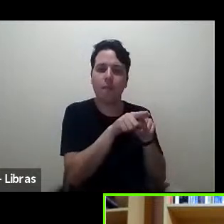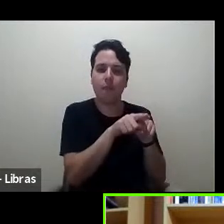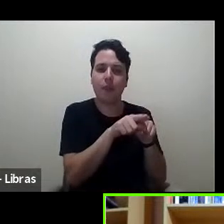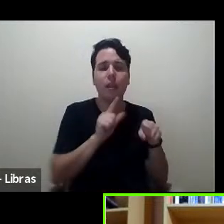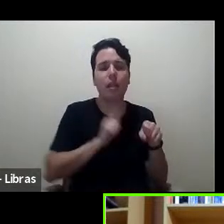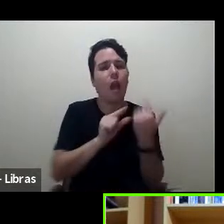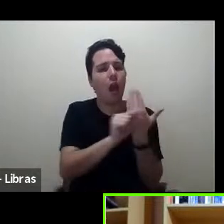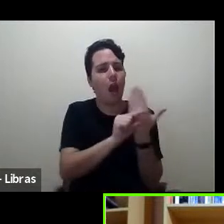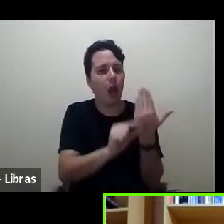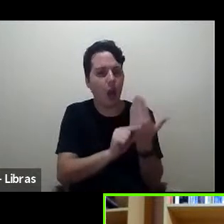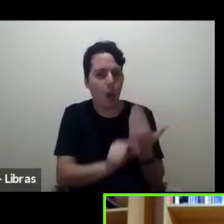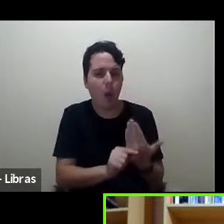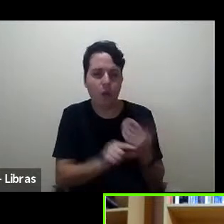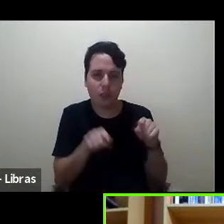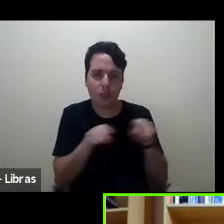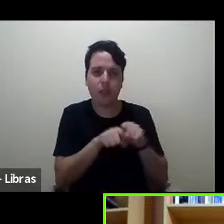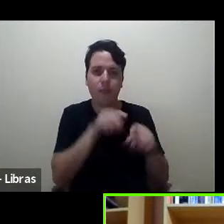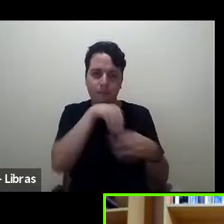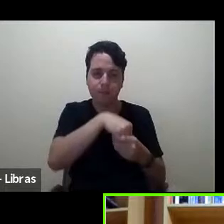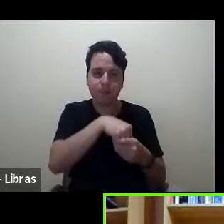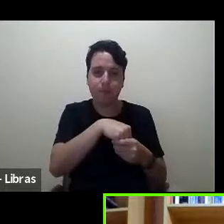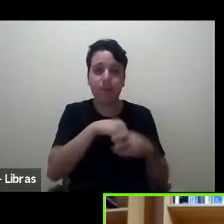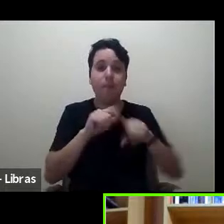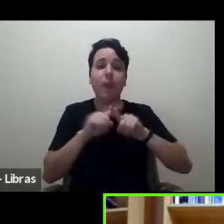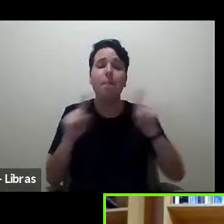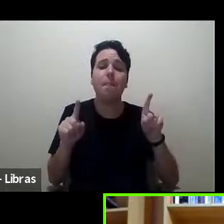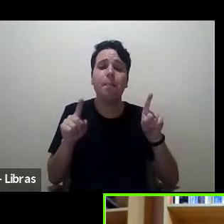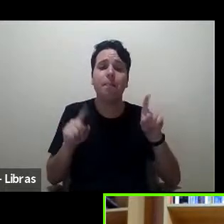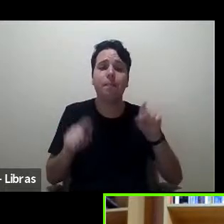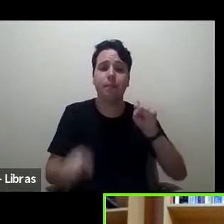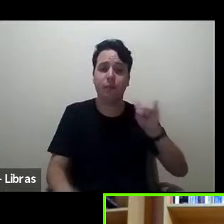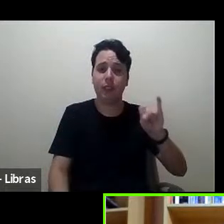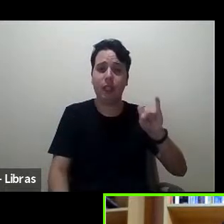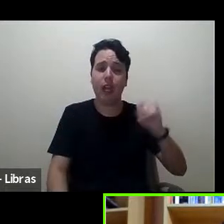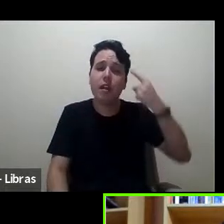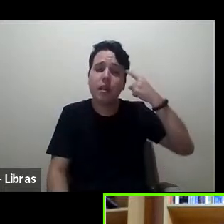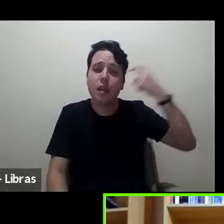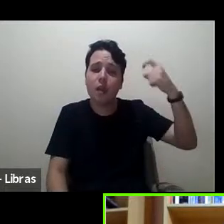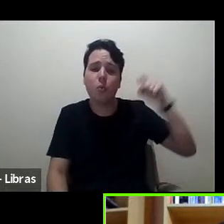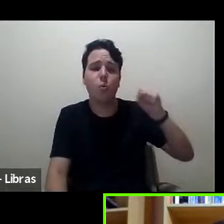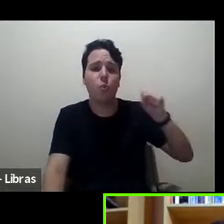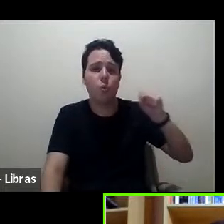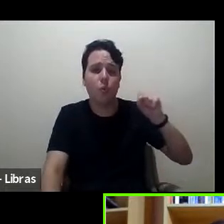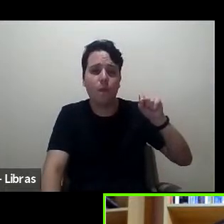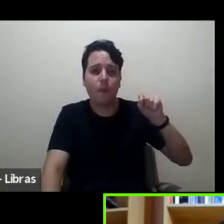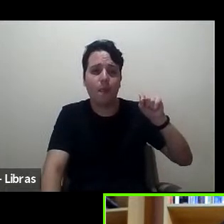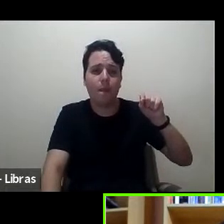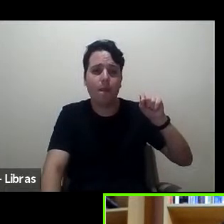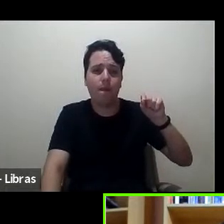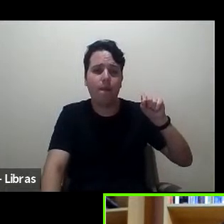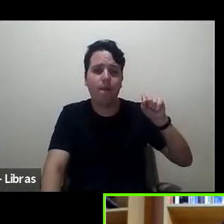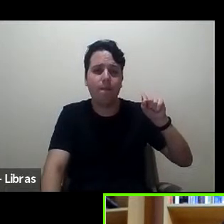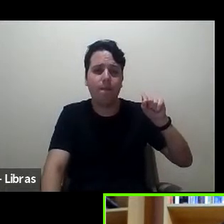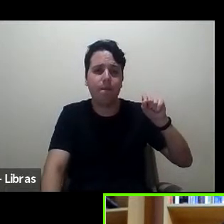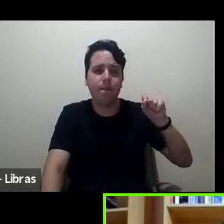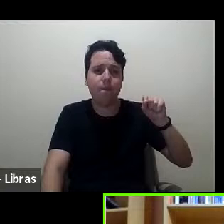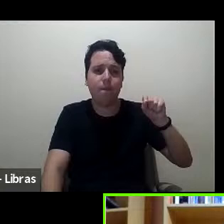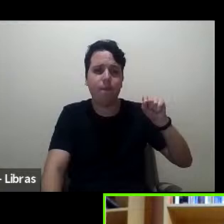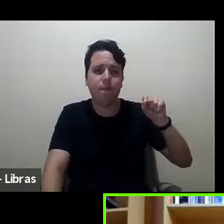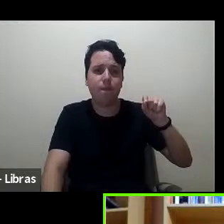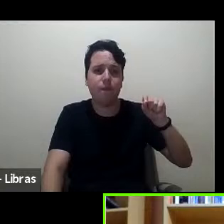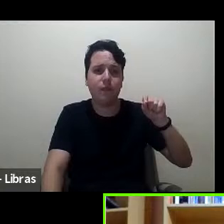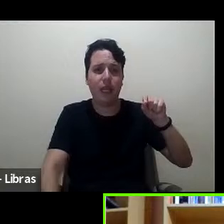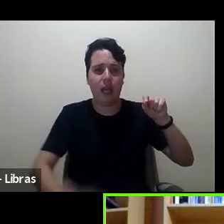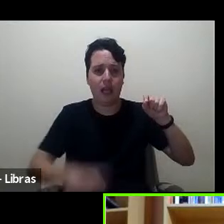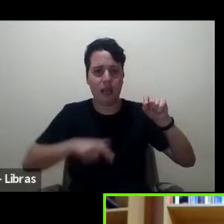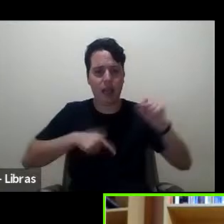recentemente mas se a ideia quebrar fronteiras a